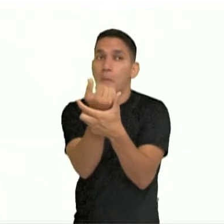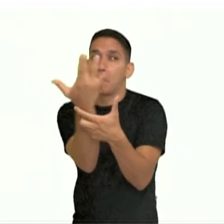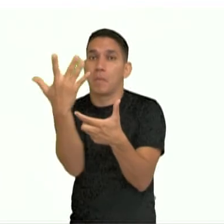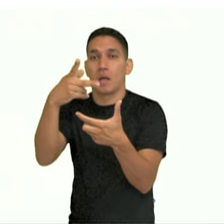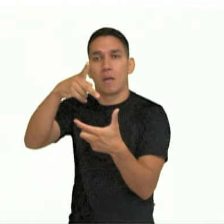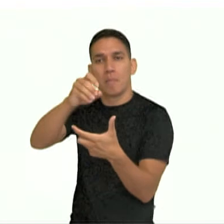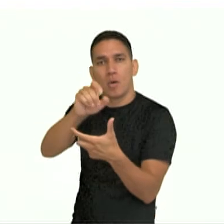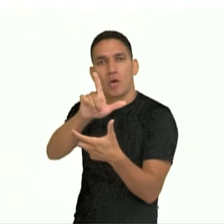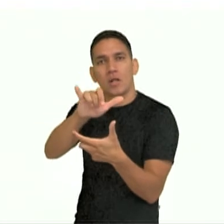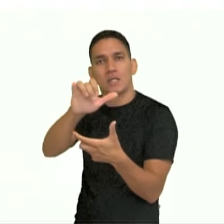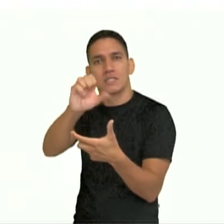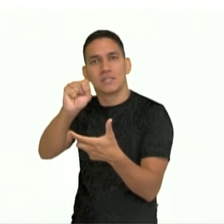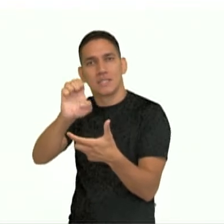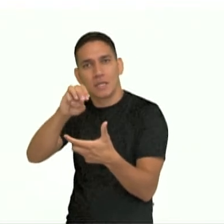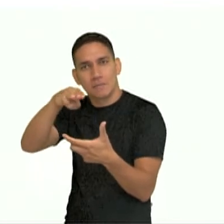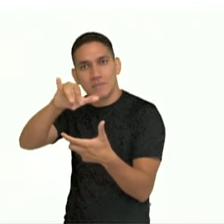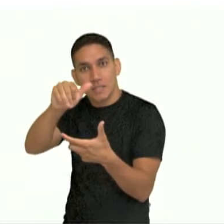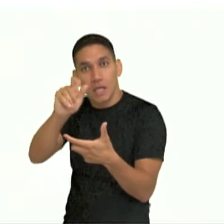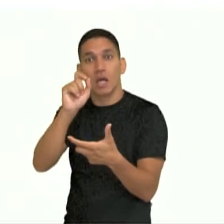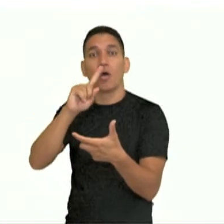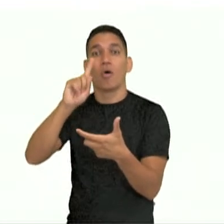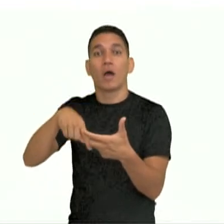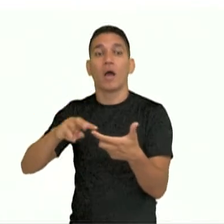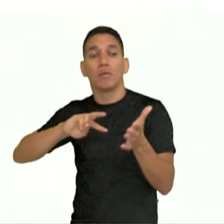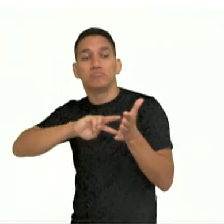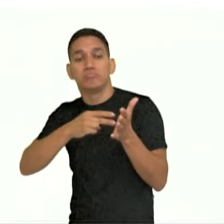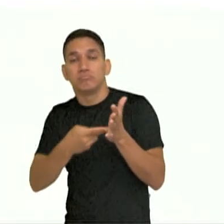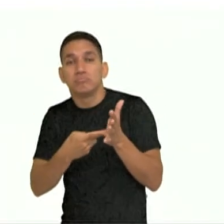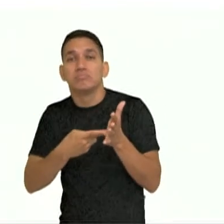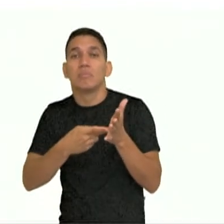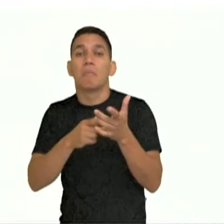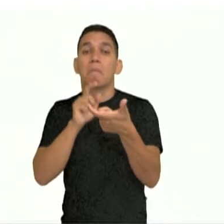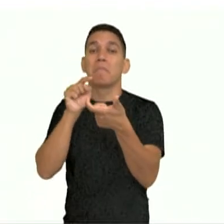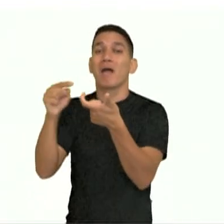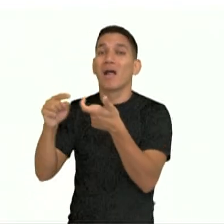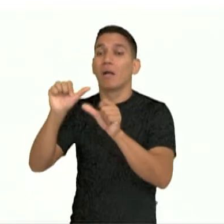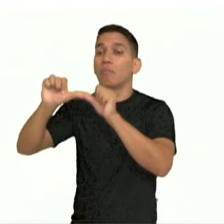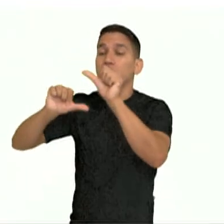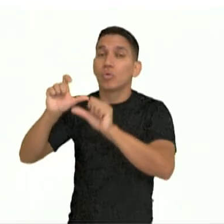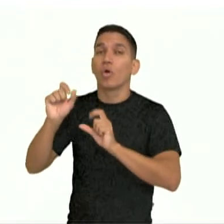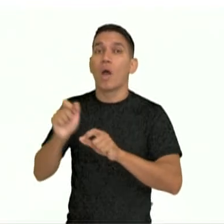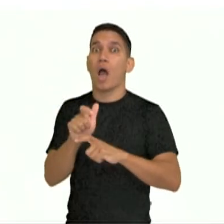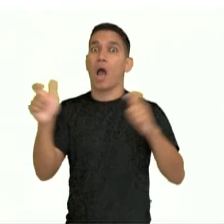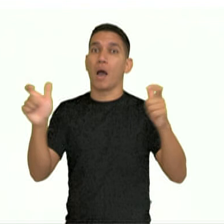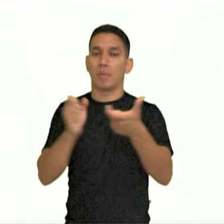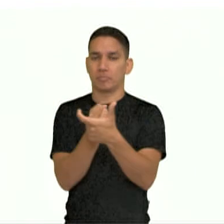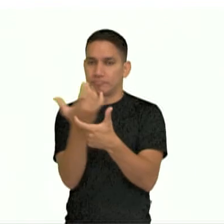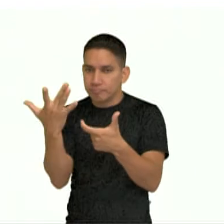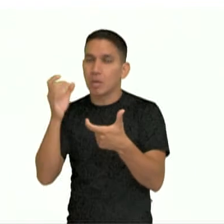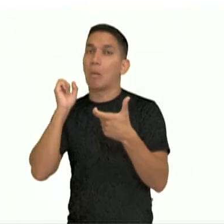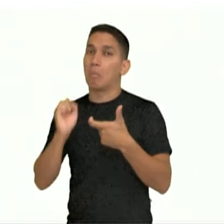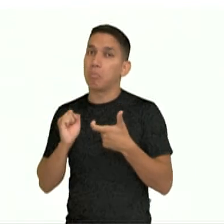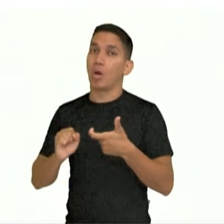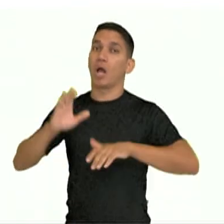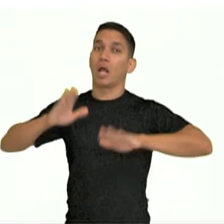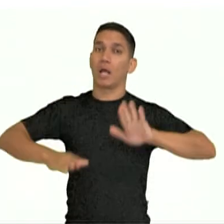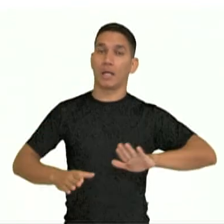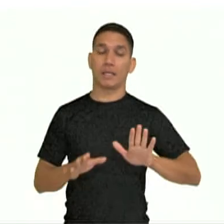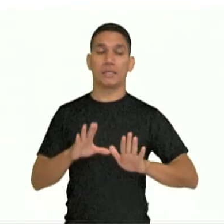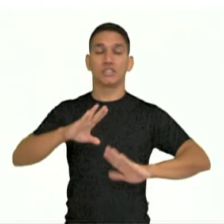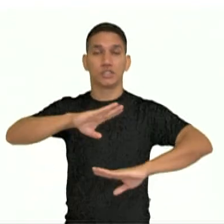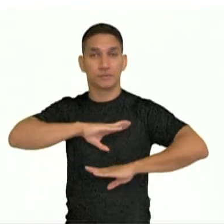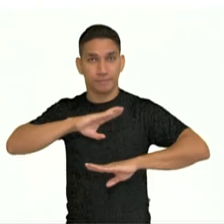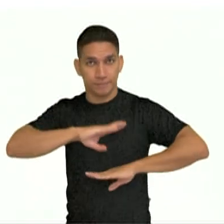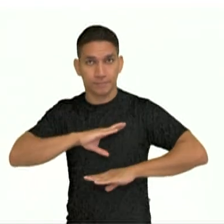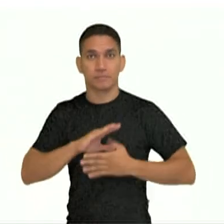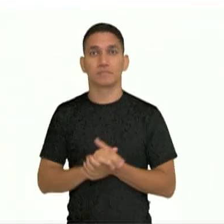Polissemia, possibilidade de mudança dos sentidos de uma palavra. A maioria das palavras são polissêmicas em algum grau. O